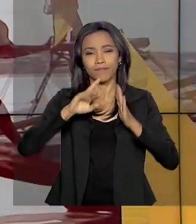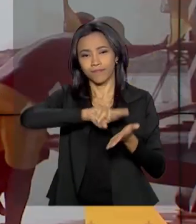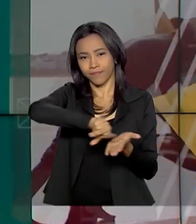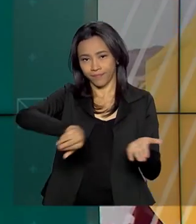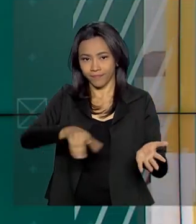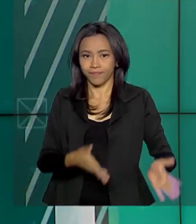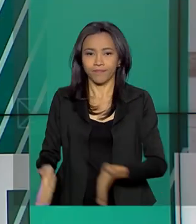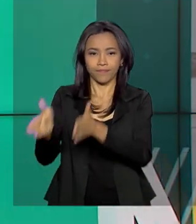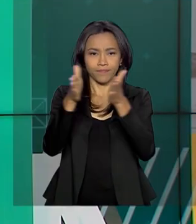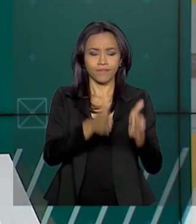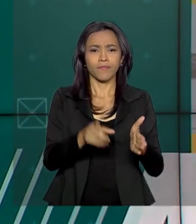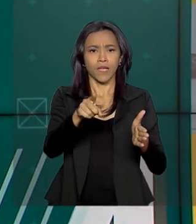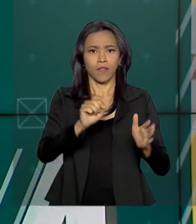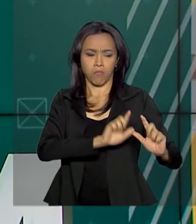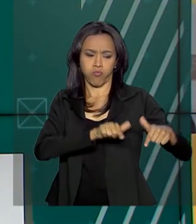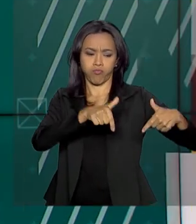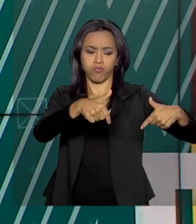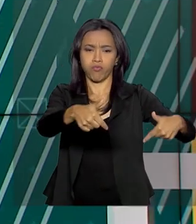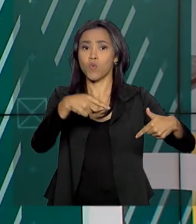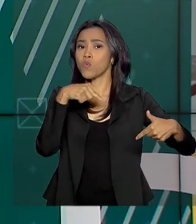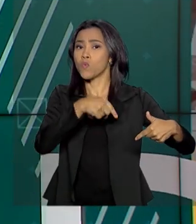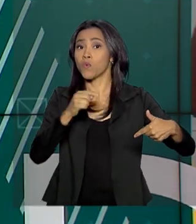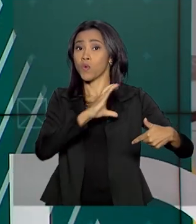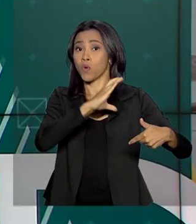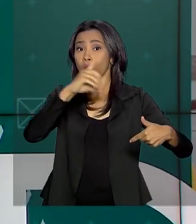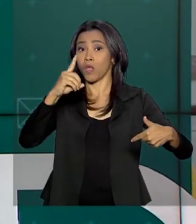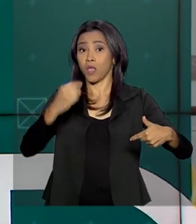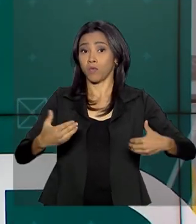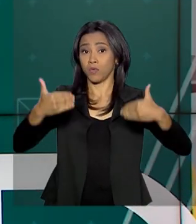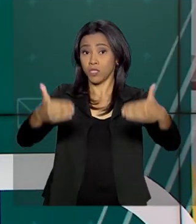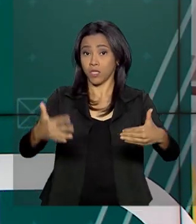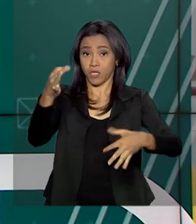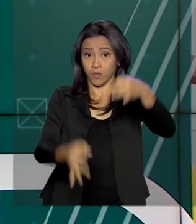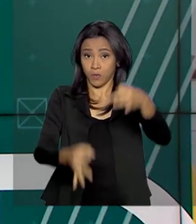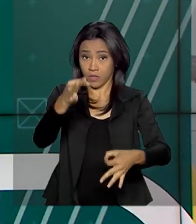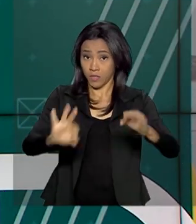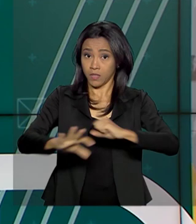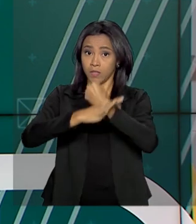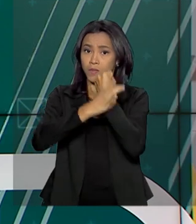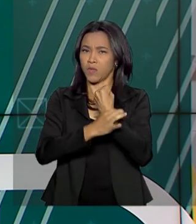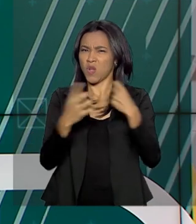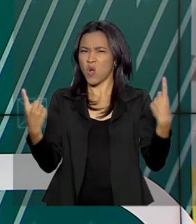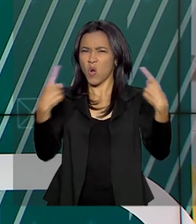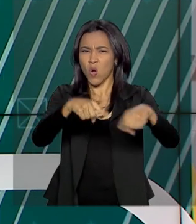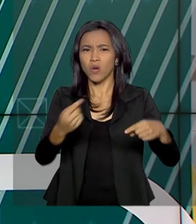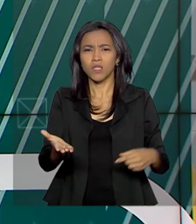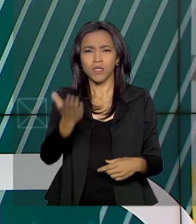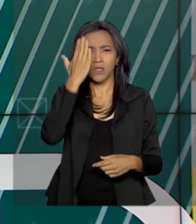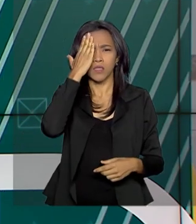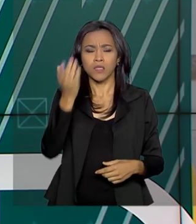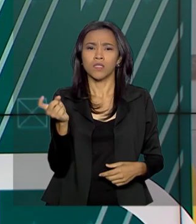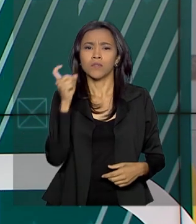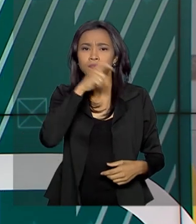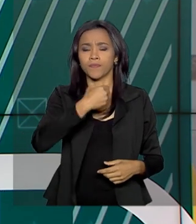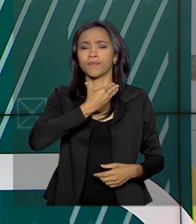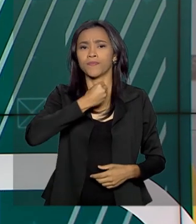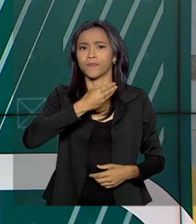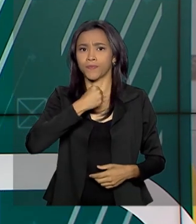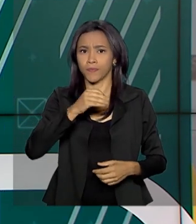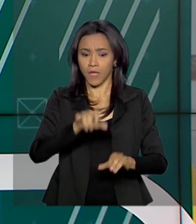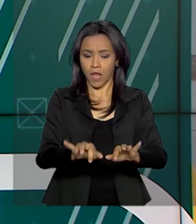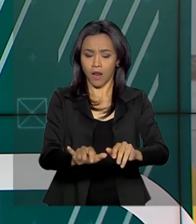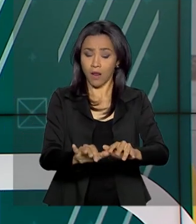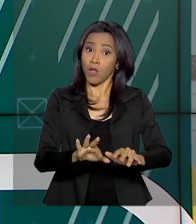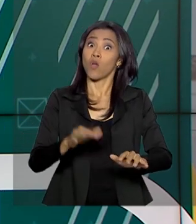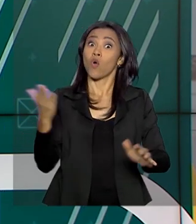Uma operação coordenada pelo Ministério da Justiça e Segurança Pública contra a pirataria digital foi deflagrada hoje